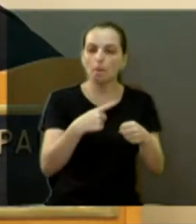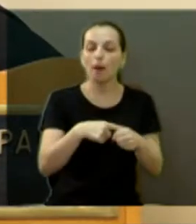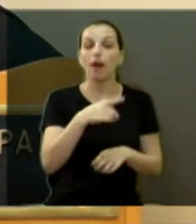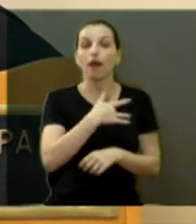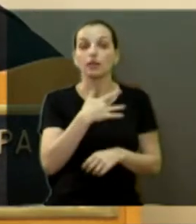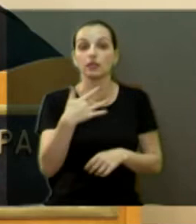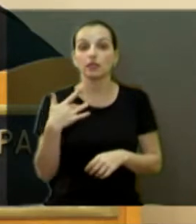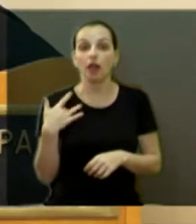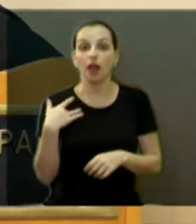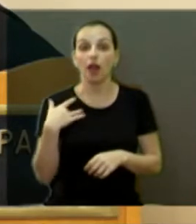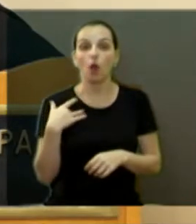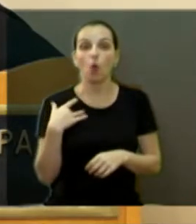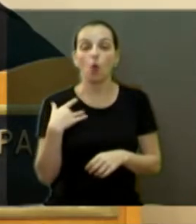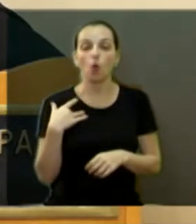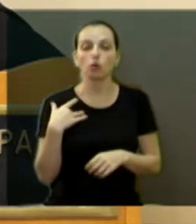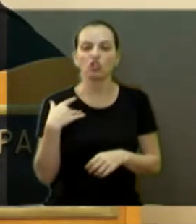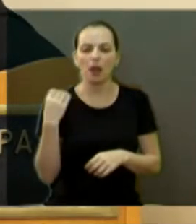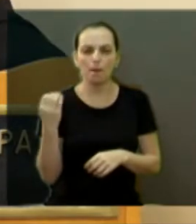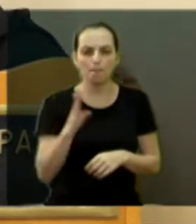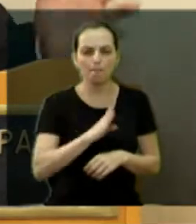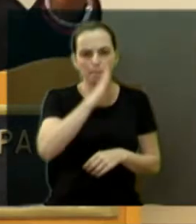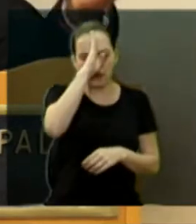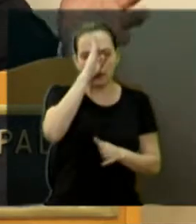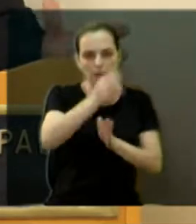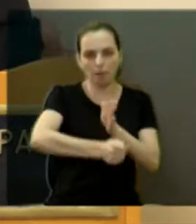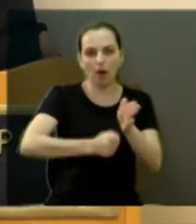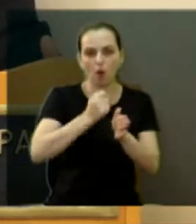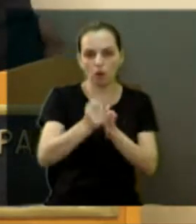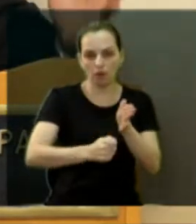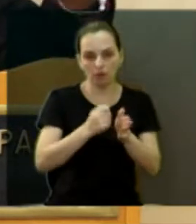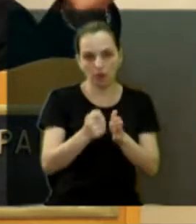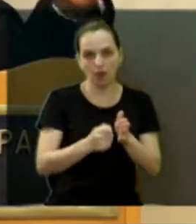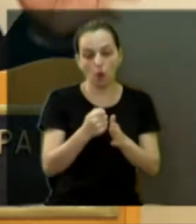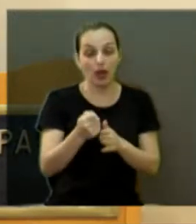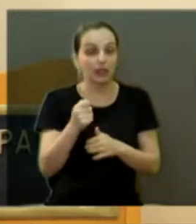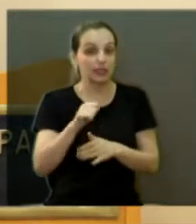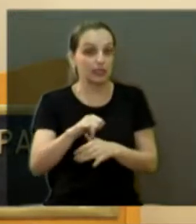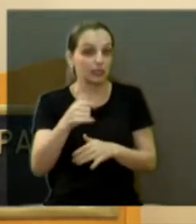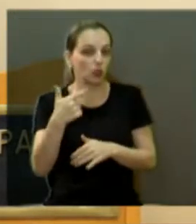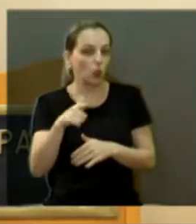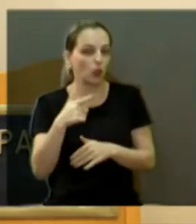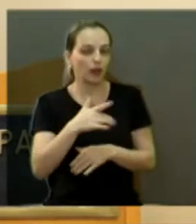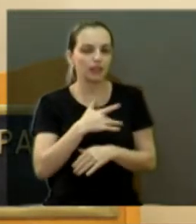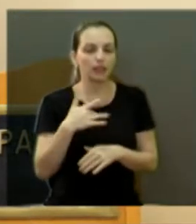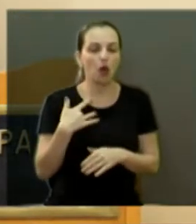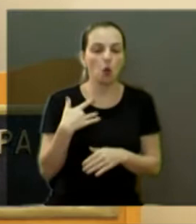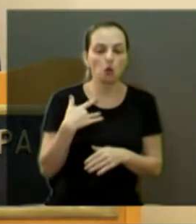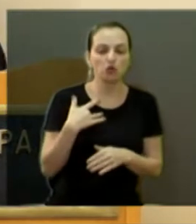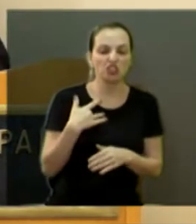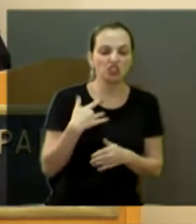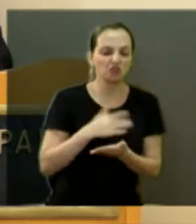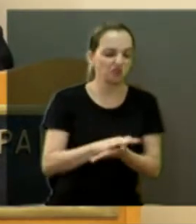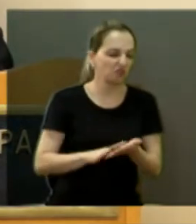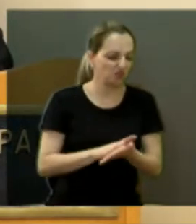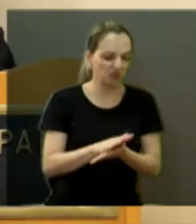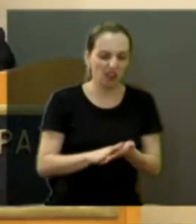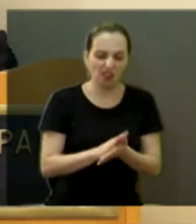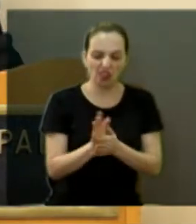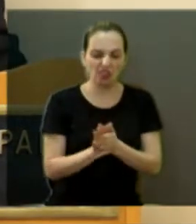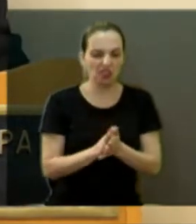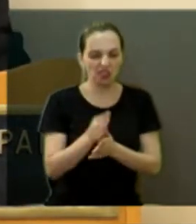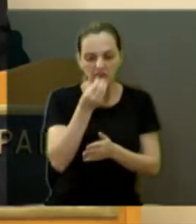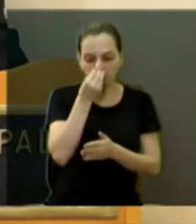é o coração de Araquara. Porque você sabe que em saúde não somos nada. Se você chegar no outro dia com dor de cabeça, uma fraqueza,